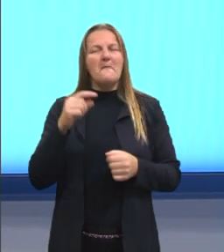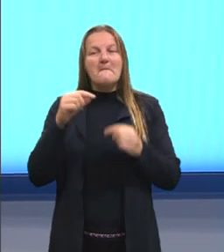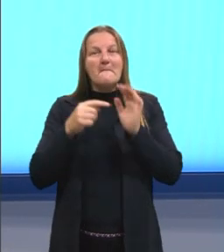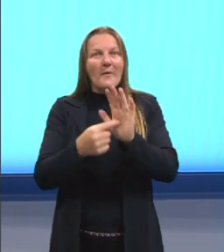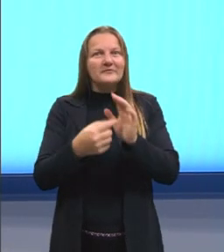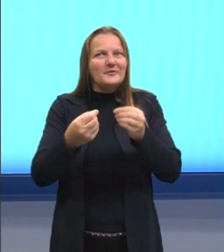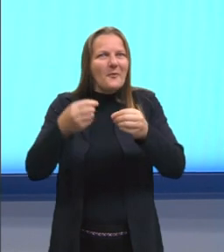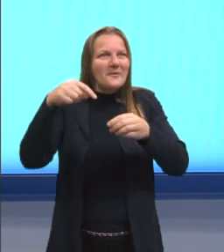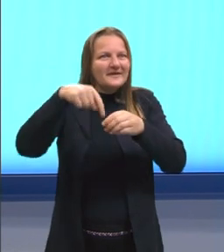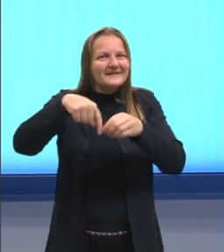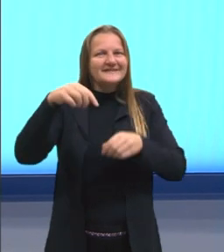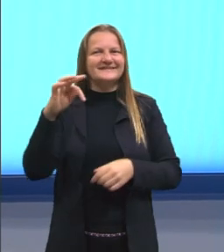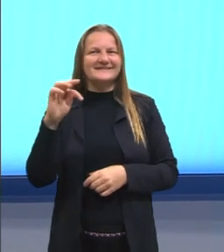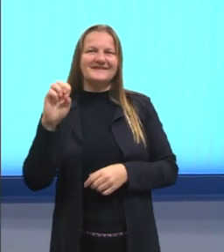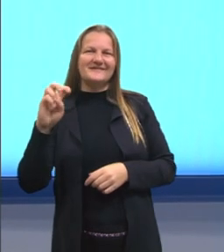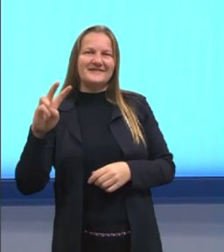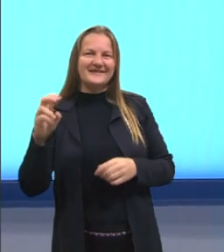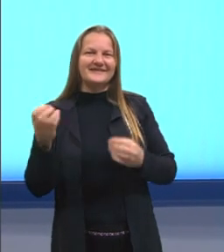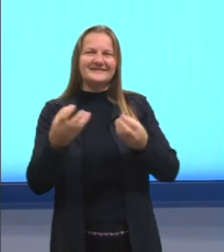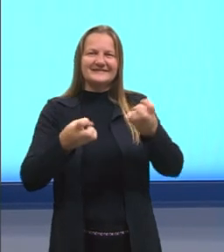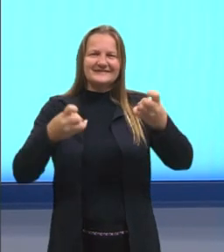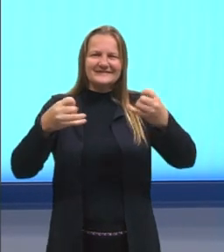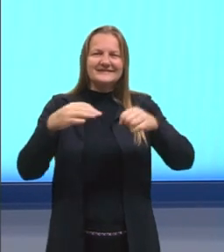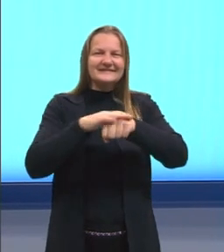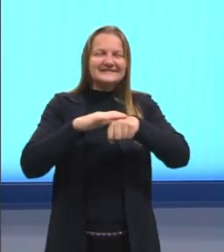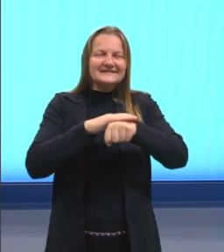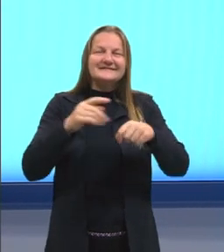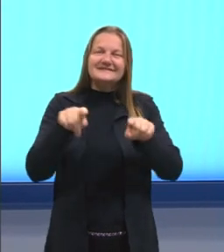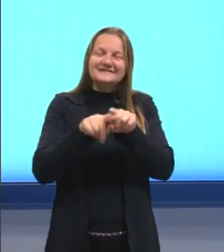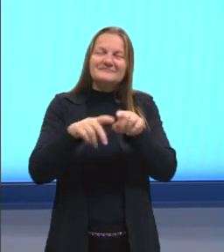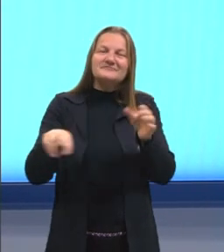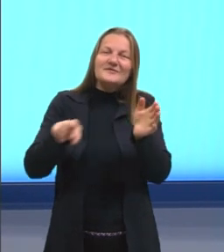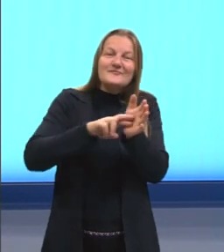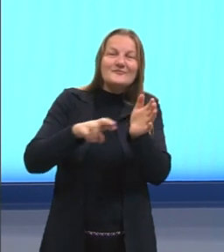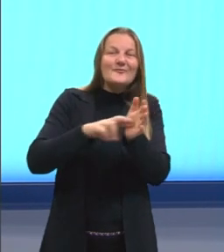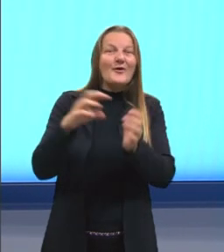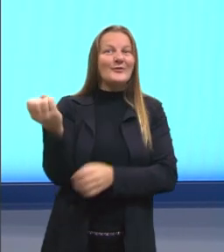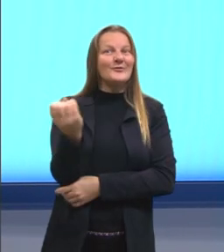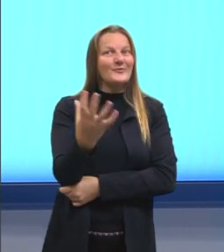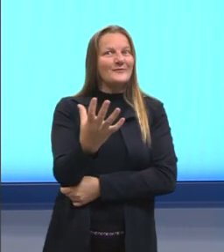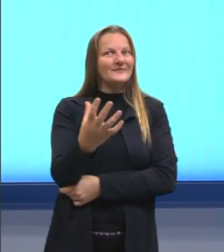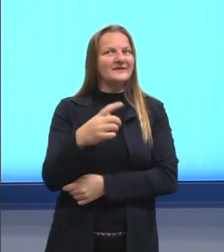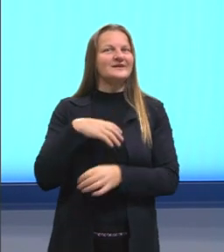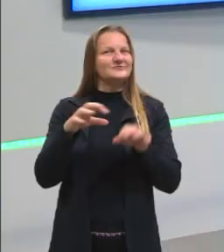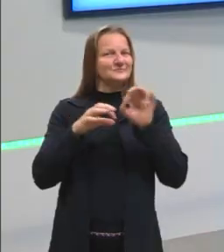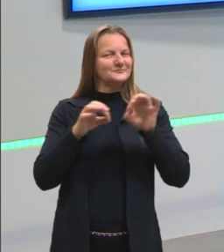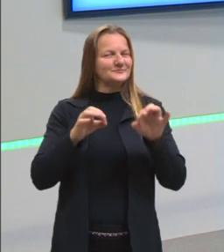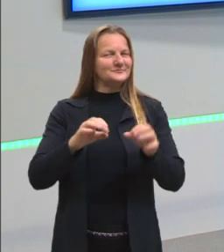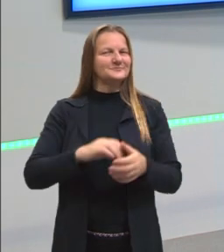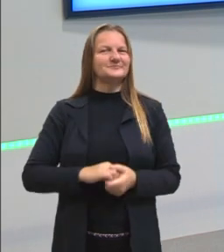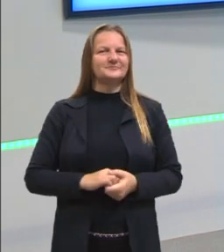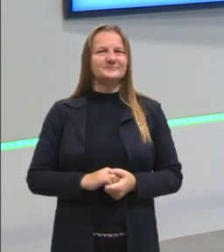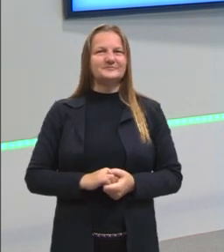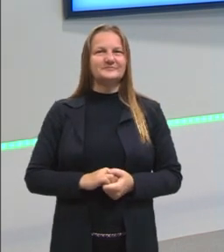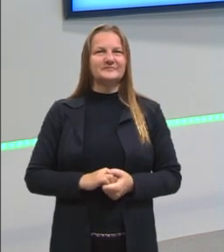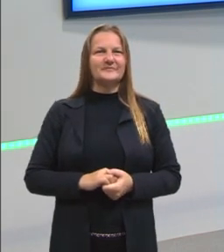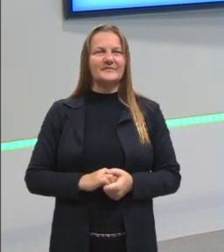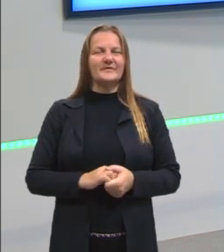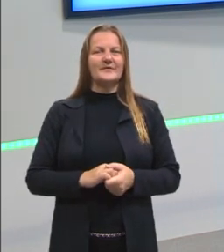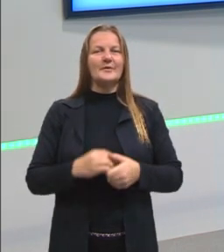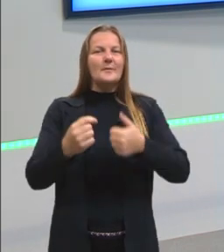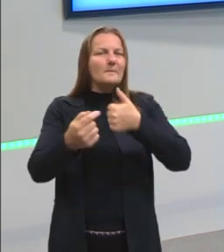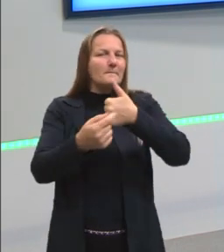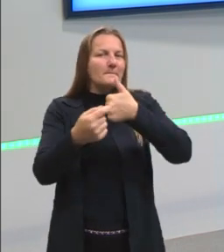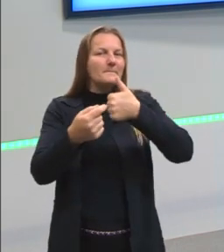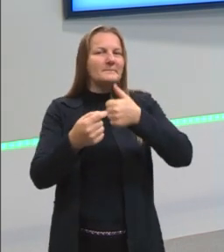conversa um pouquinho com vocês e a gente também atualiza aí sobre o que está acontecendo nesse projeto. Marquem a gente nas